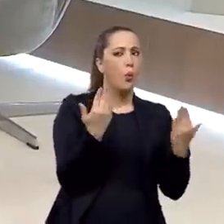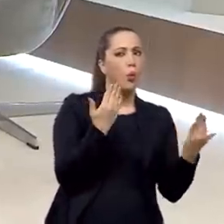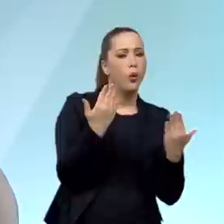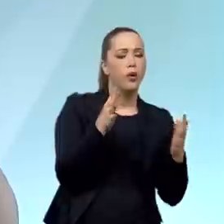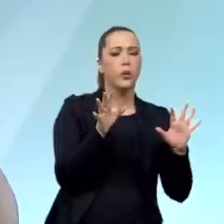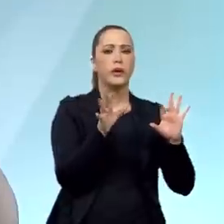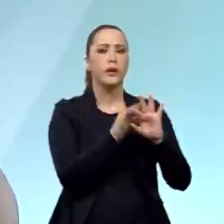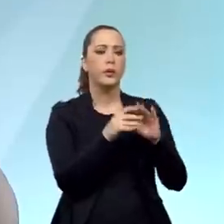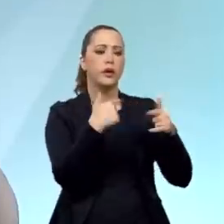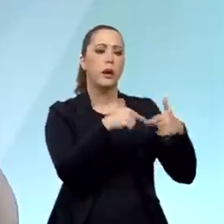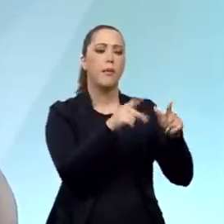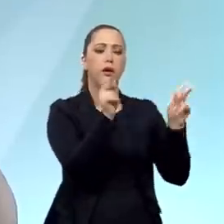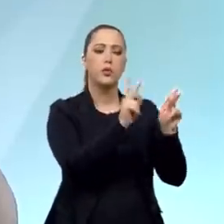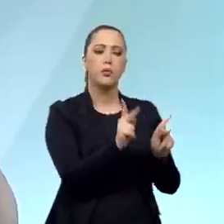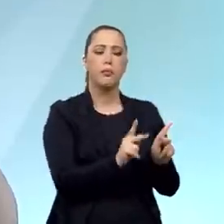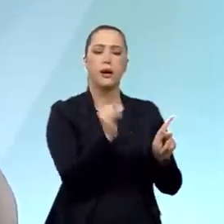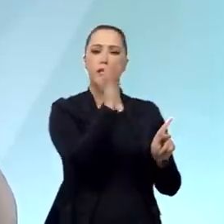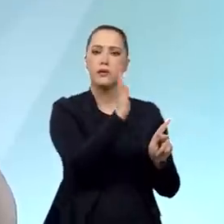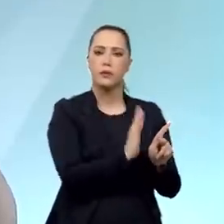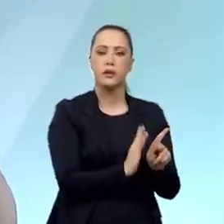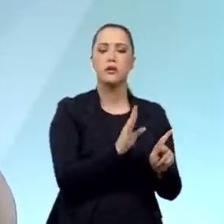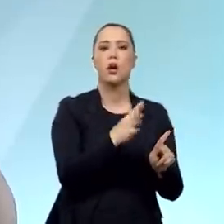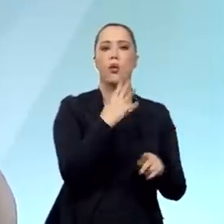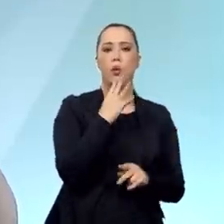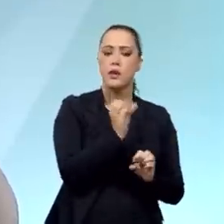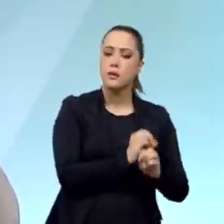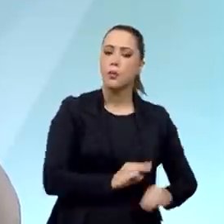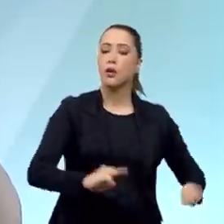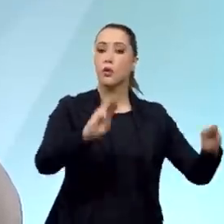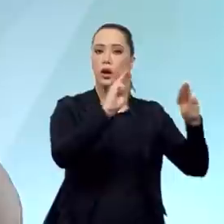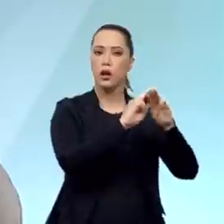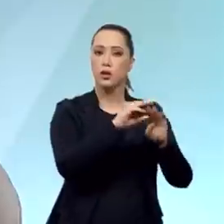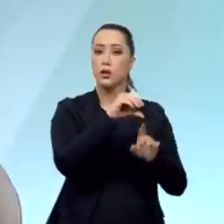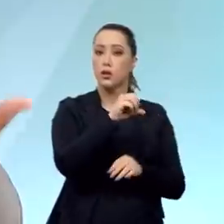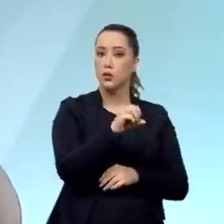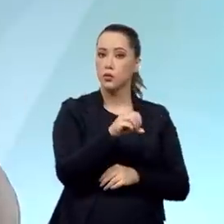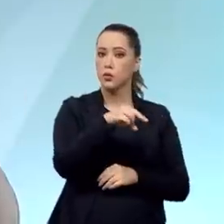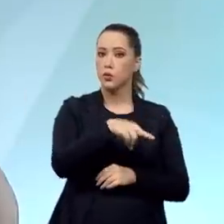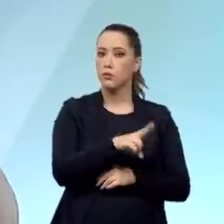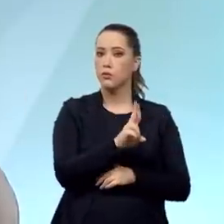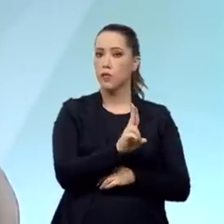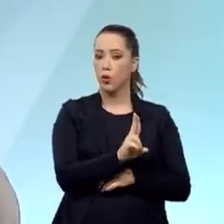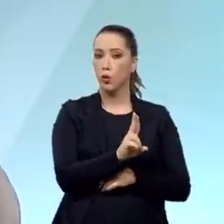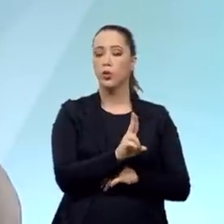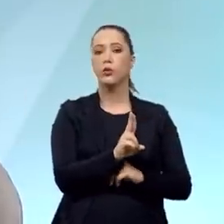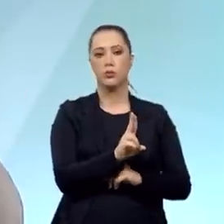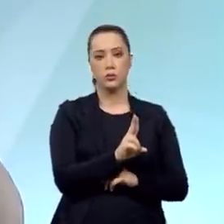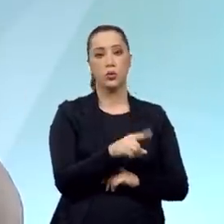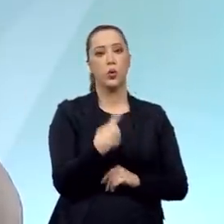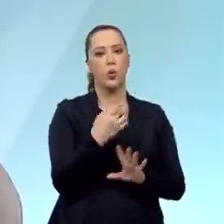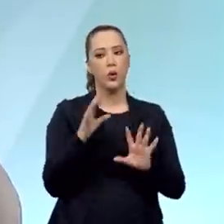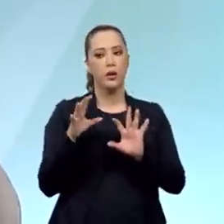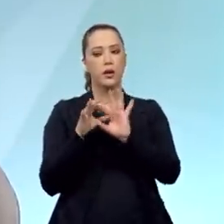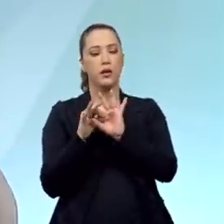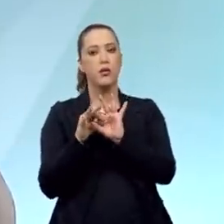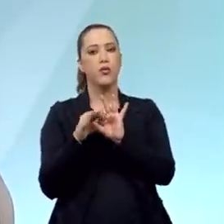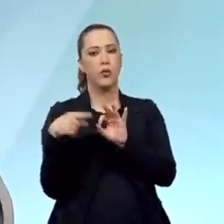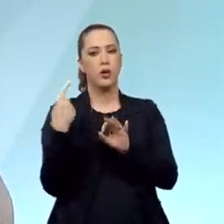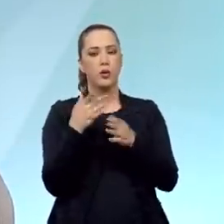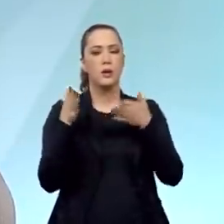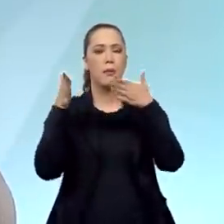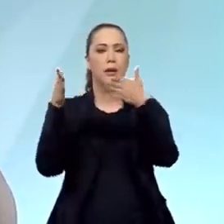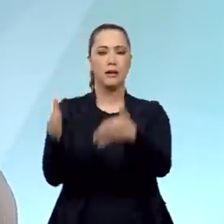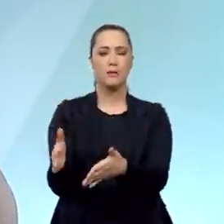cumprimento de missões de paz pelo Brasil, o reconhecimento da ONU ao Brasil com a nossa participação da FEB na Itália. Porque a mesma